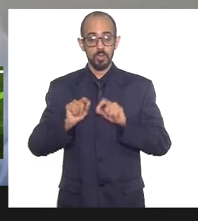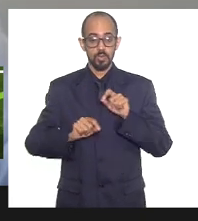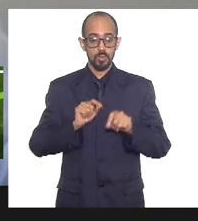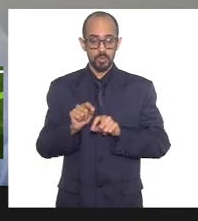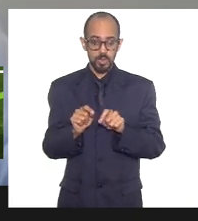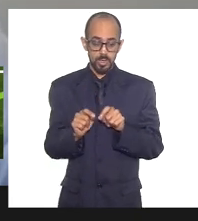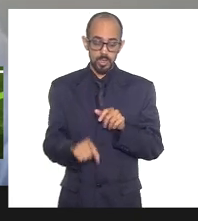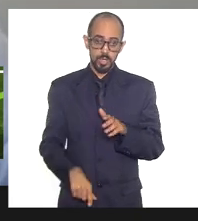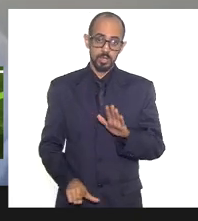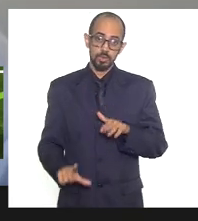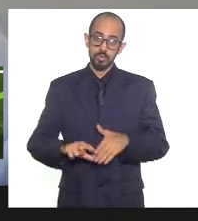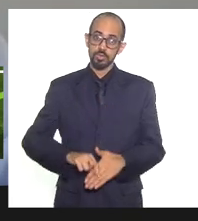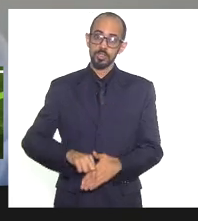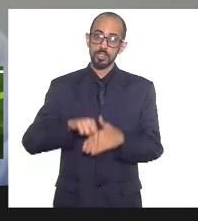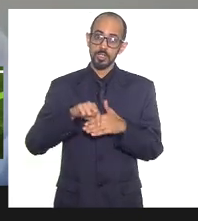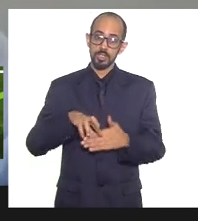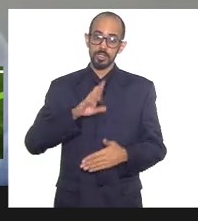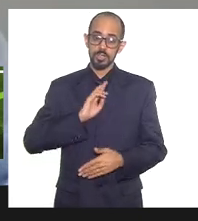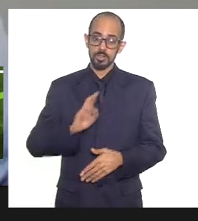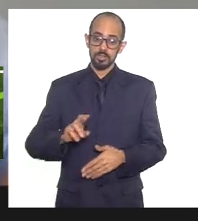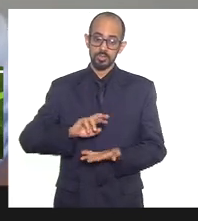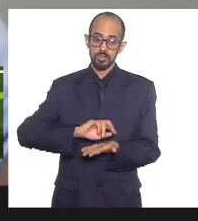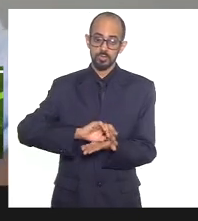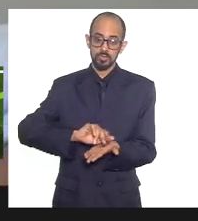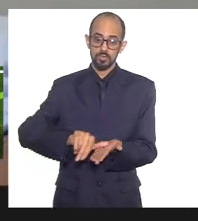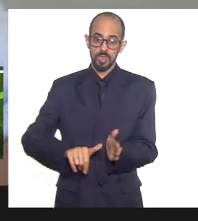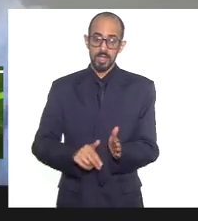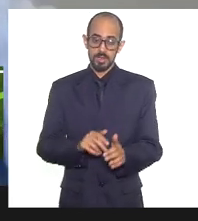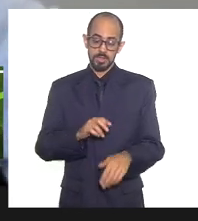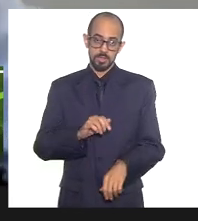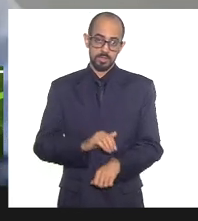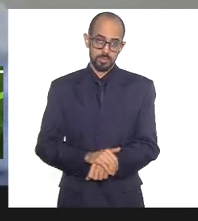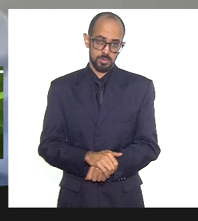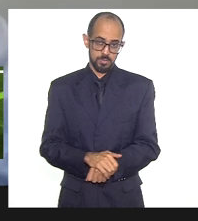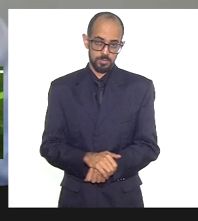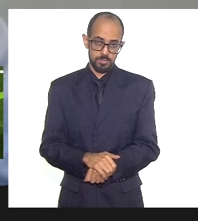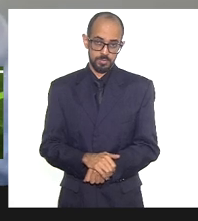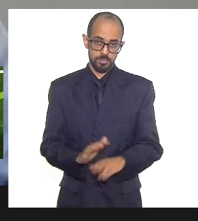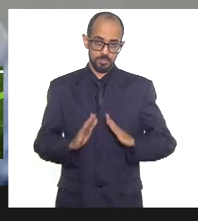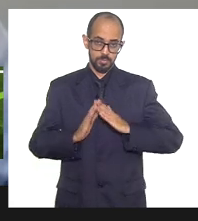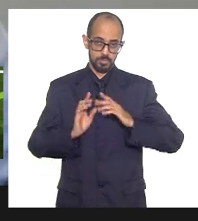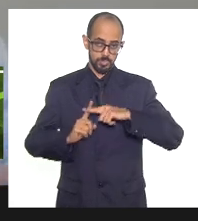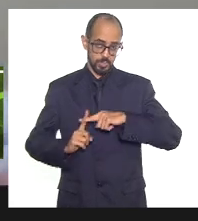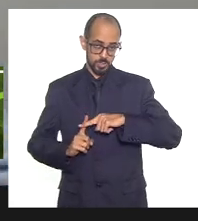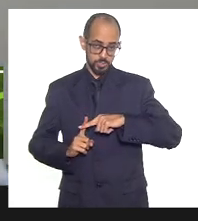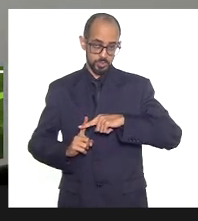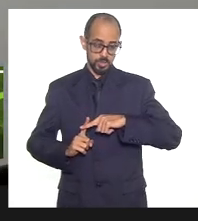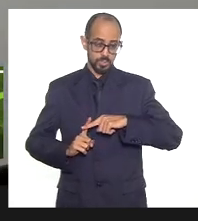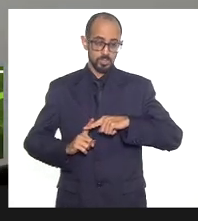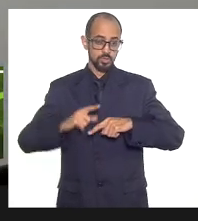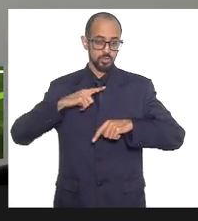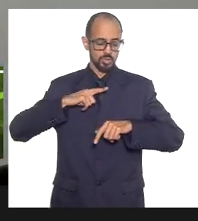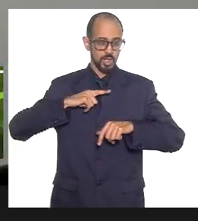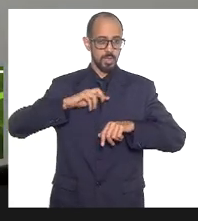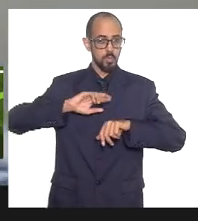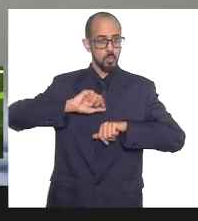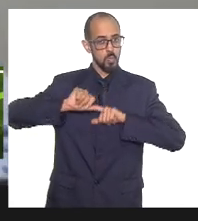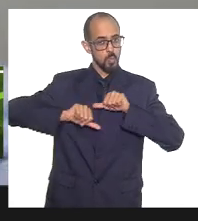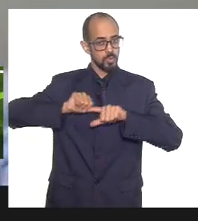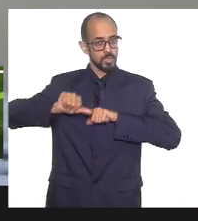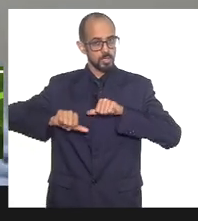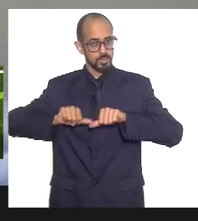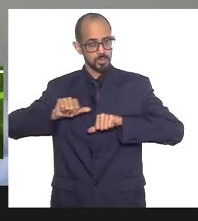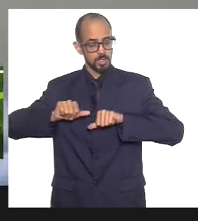dos líderes religiosos das diferentes denominações, e nós sabemos que isso varia muito de religião para religião, eu não quero aqui citar nenhuma, nem